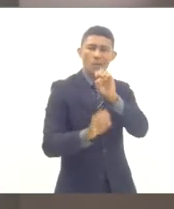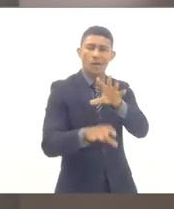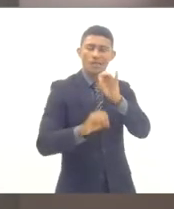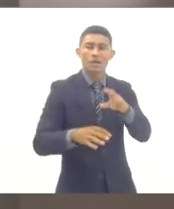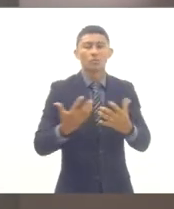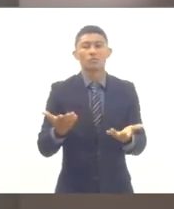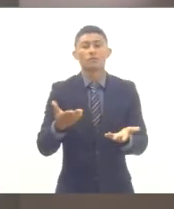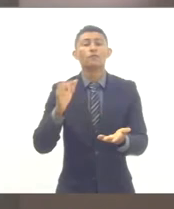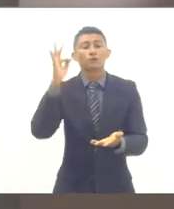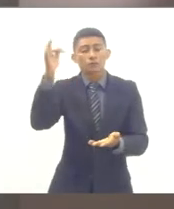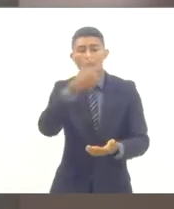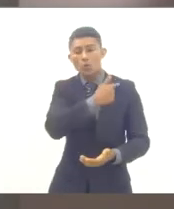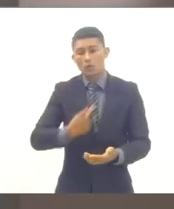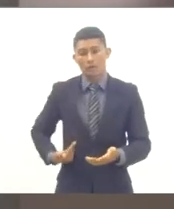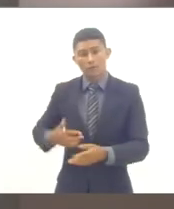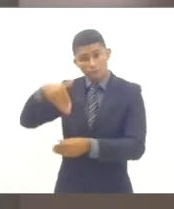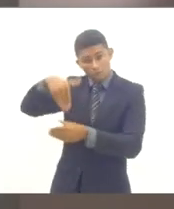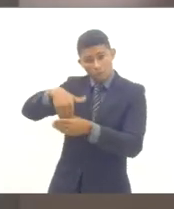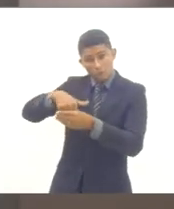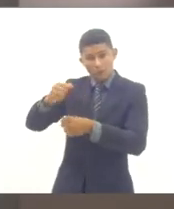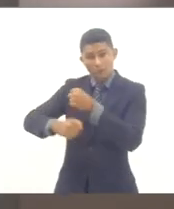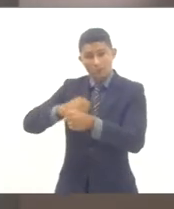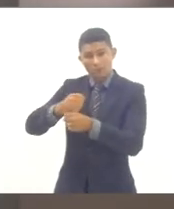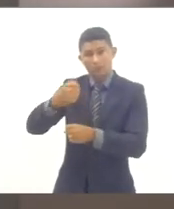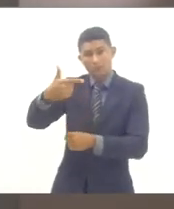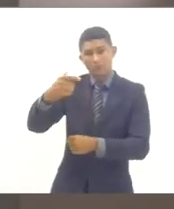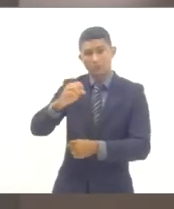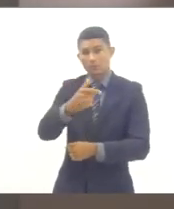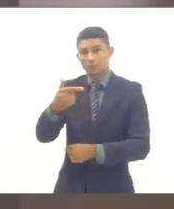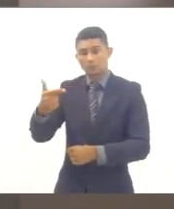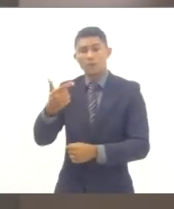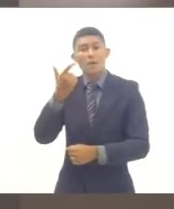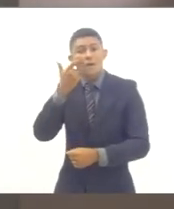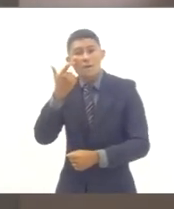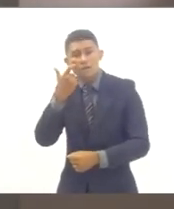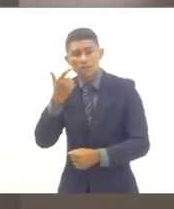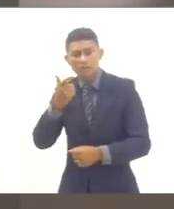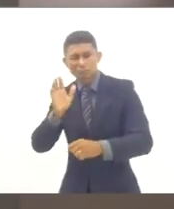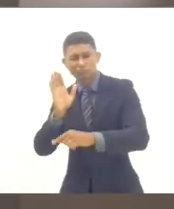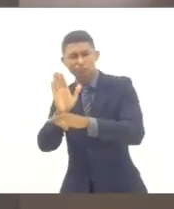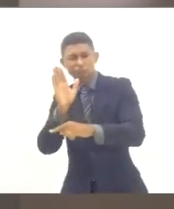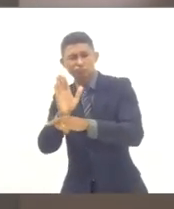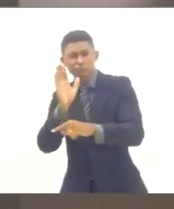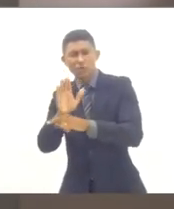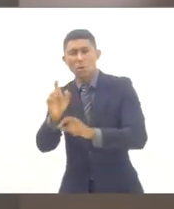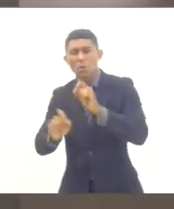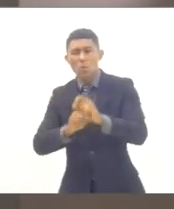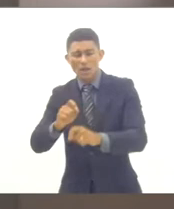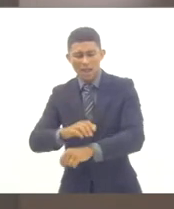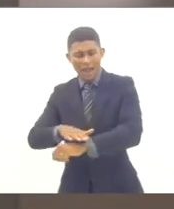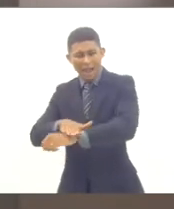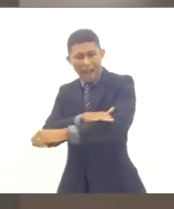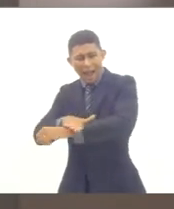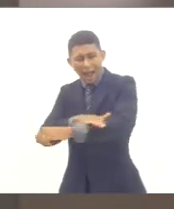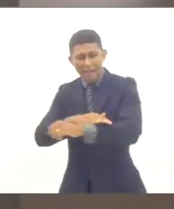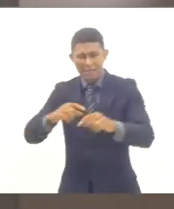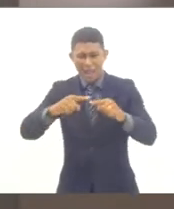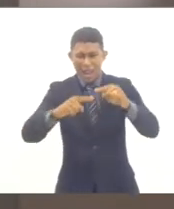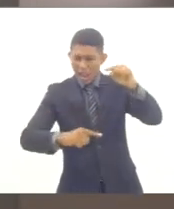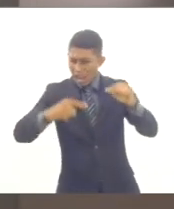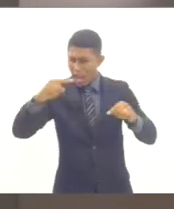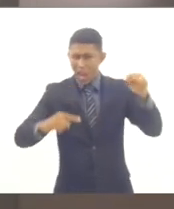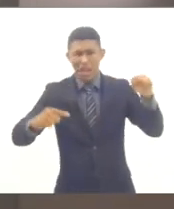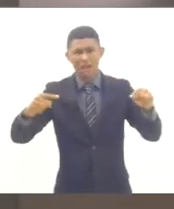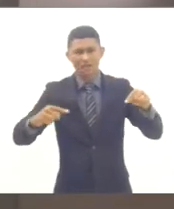com financiamento adequado, e contribuir com a superação das profundas desigualdades raciais, sociais, de